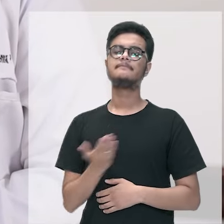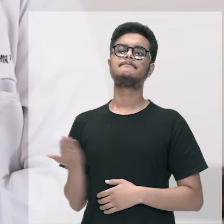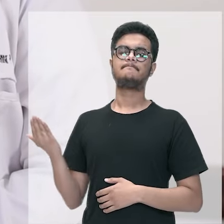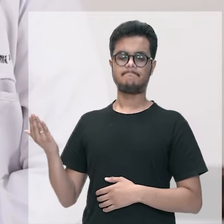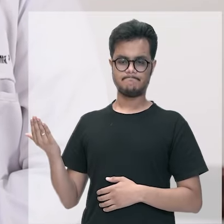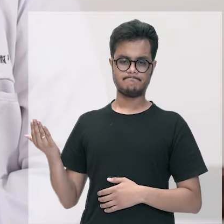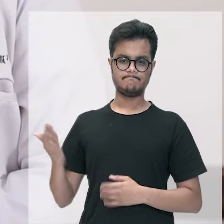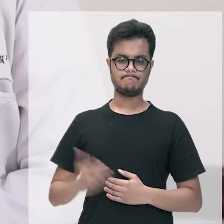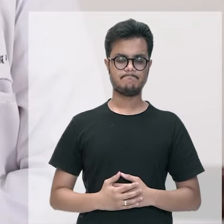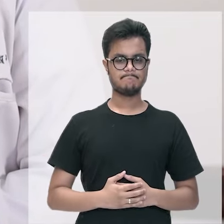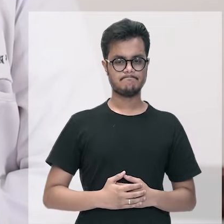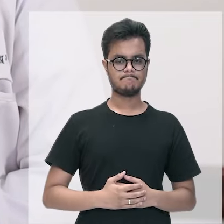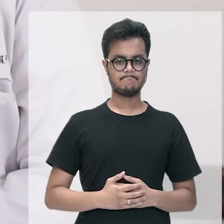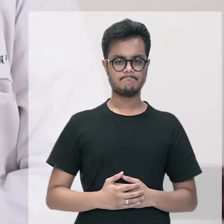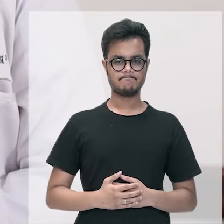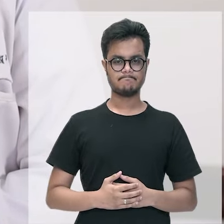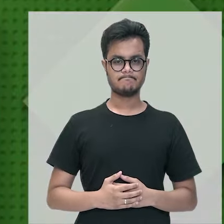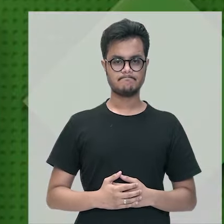microcefalia